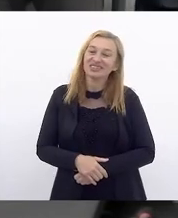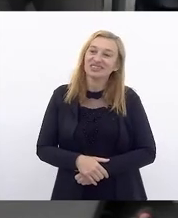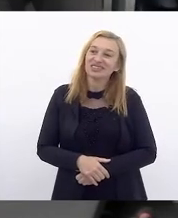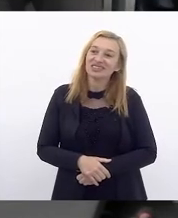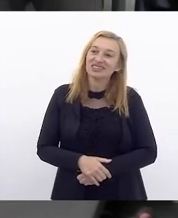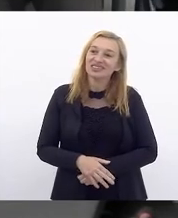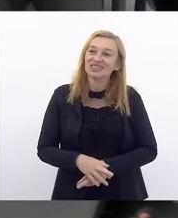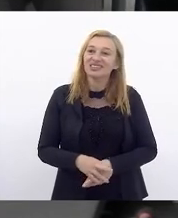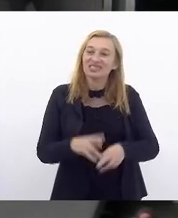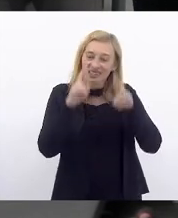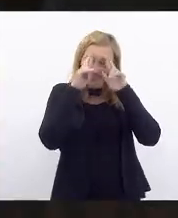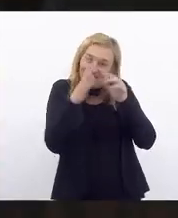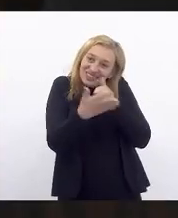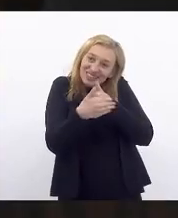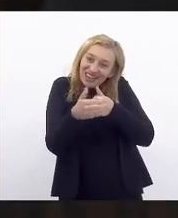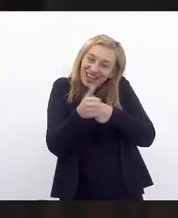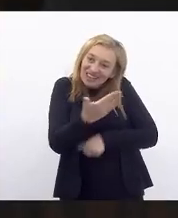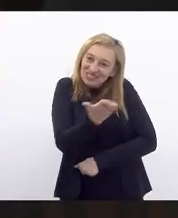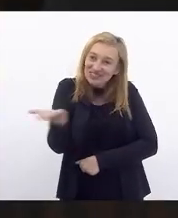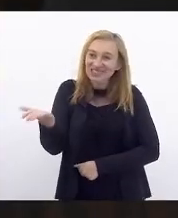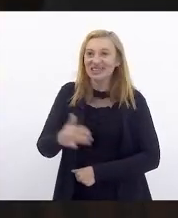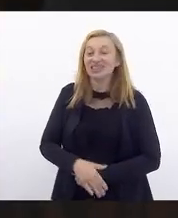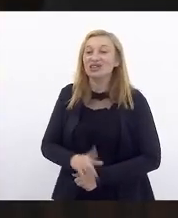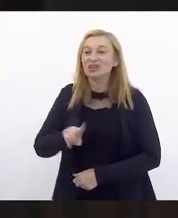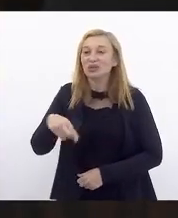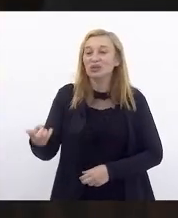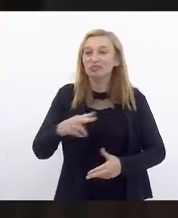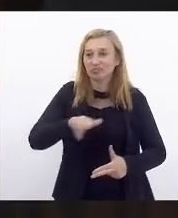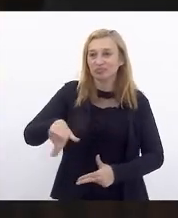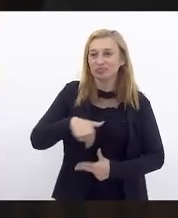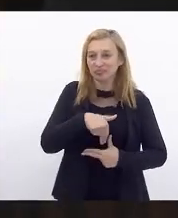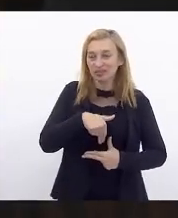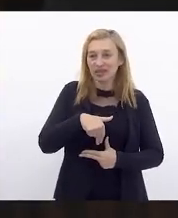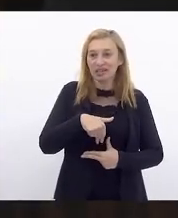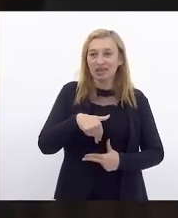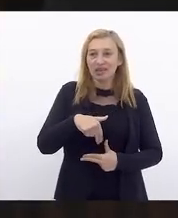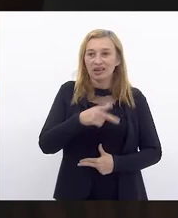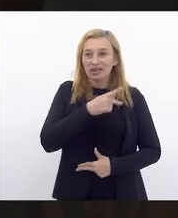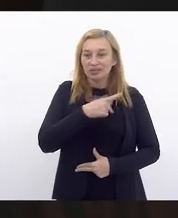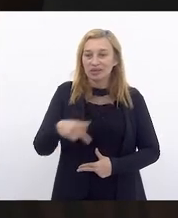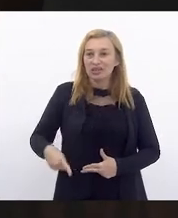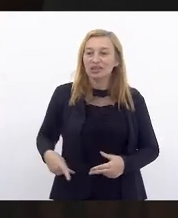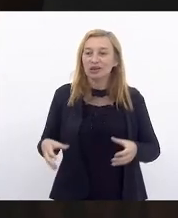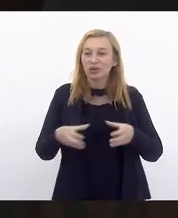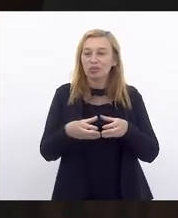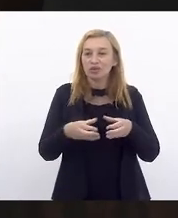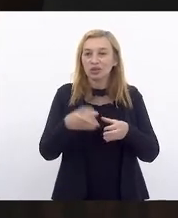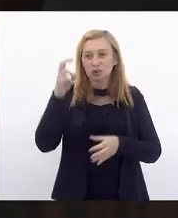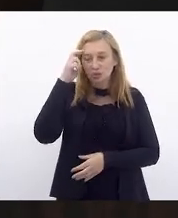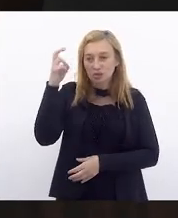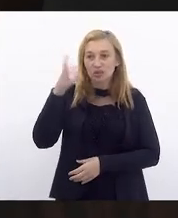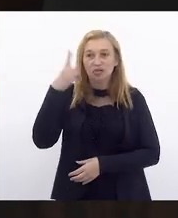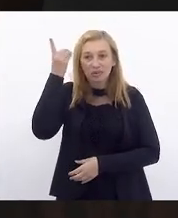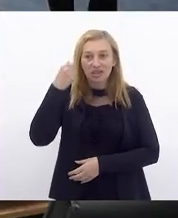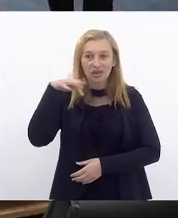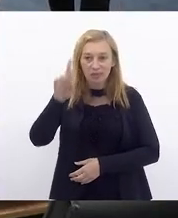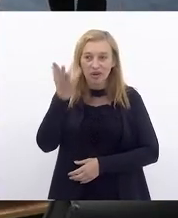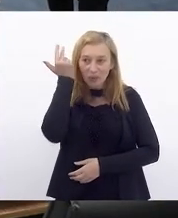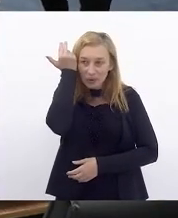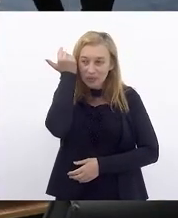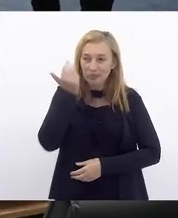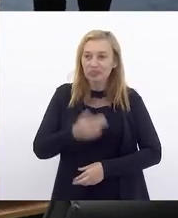respeitos, meu carinho por todos vocês. O próximo orador inscrito é o presidente da Comissão de Cultura, deputada Eleomar Coelho.